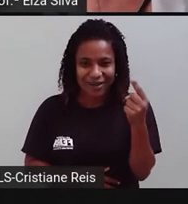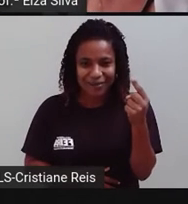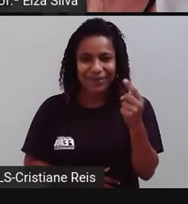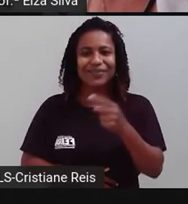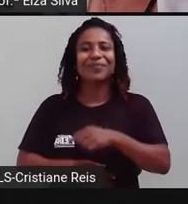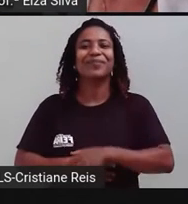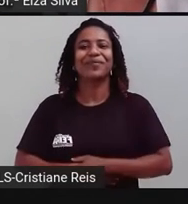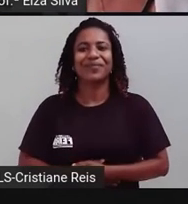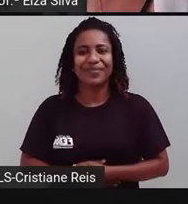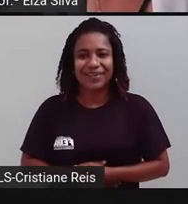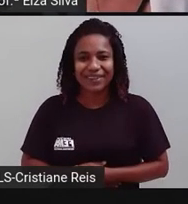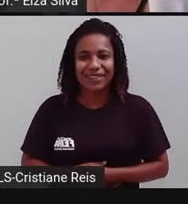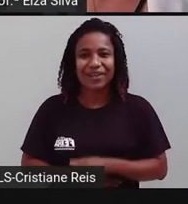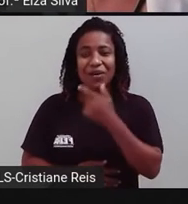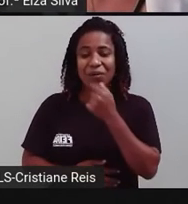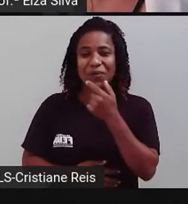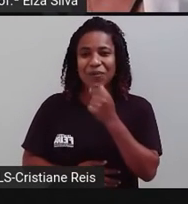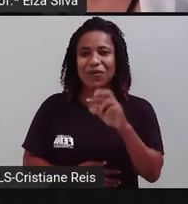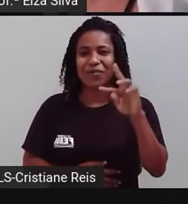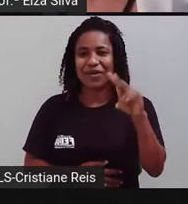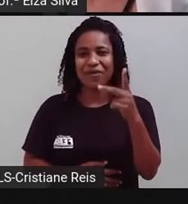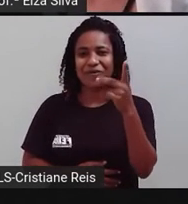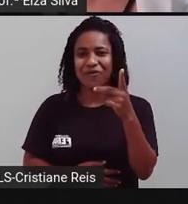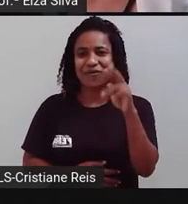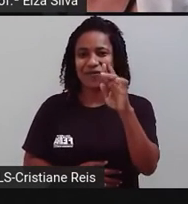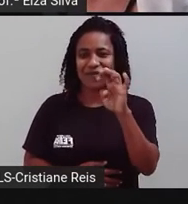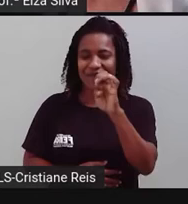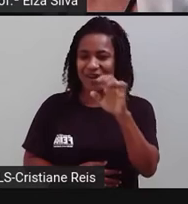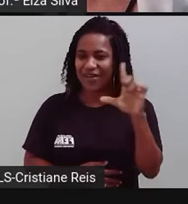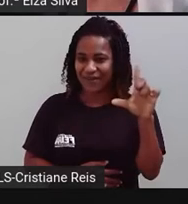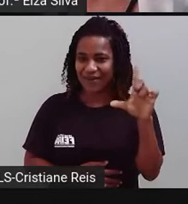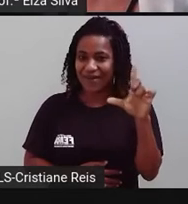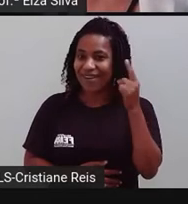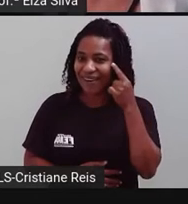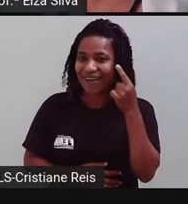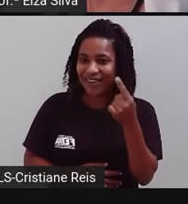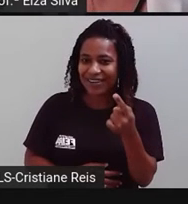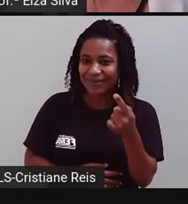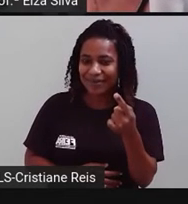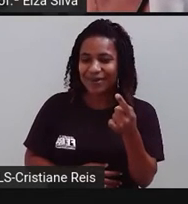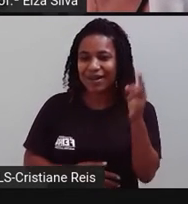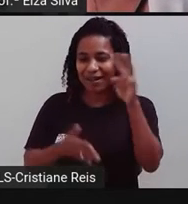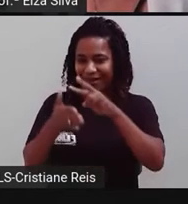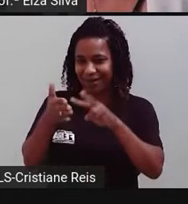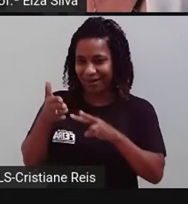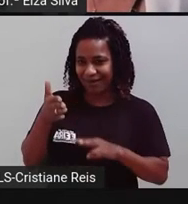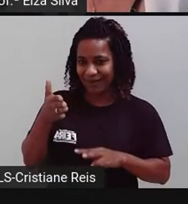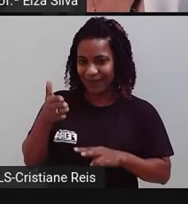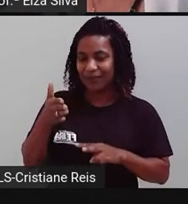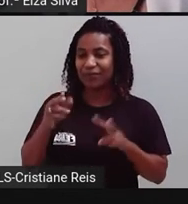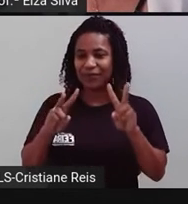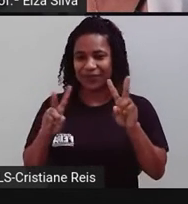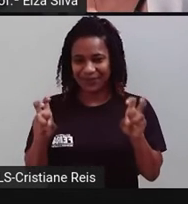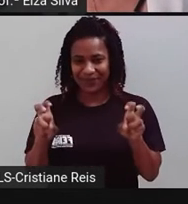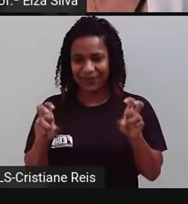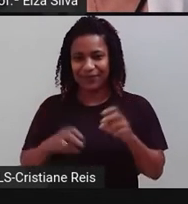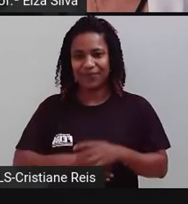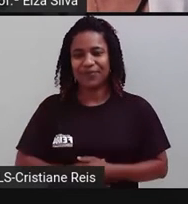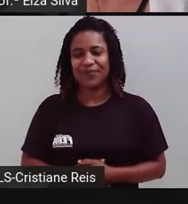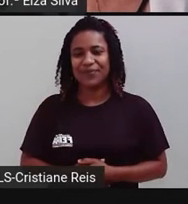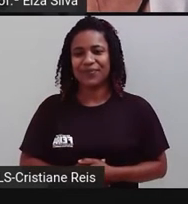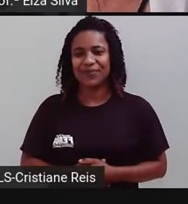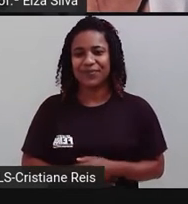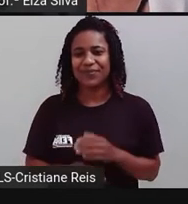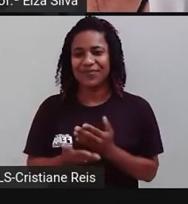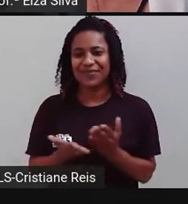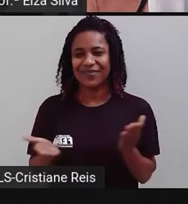é o Farrell Williams. Vamos ler junto comigo para lembrar sobre ele? Ele foi nascido